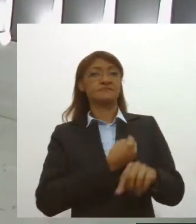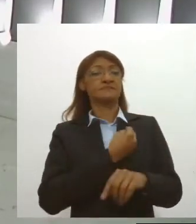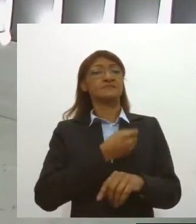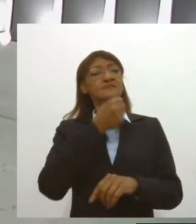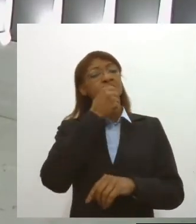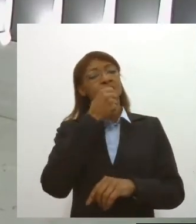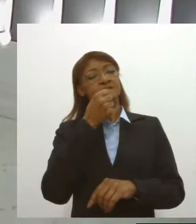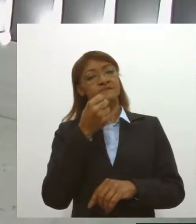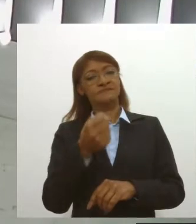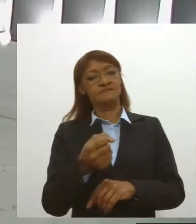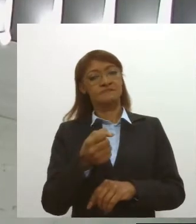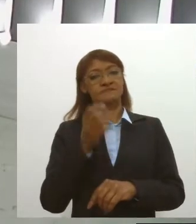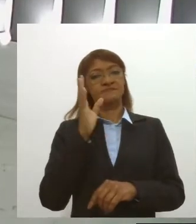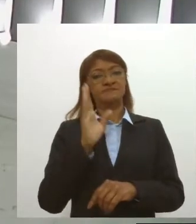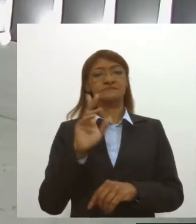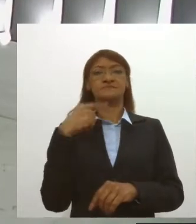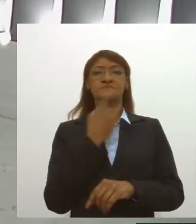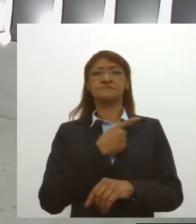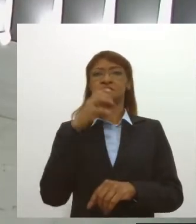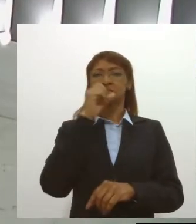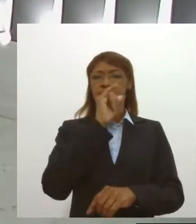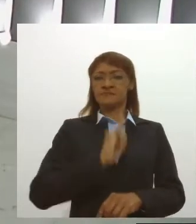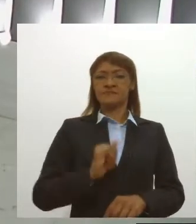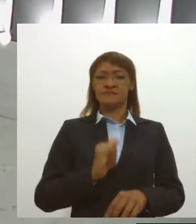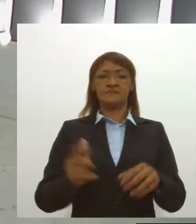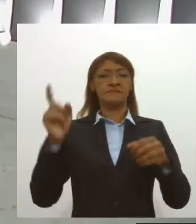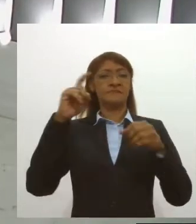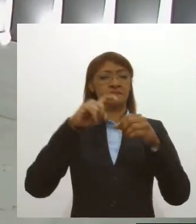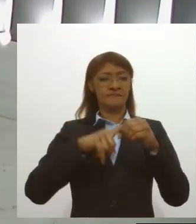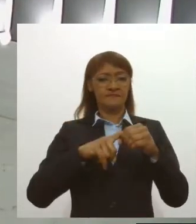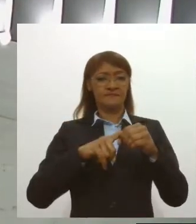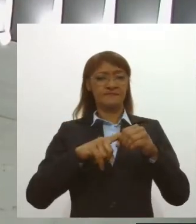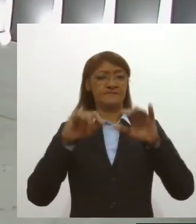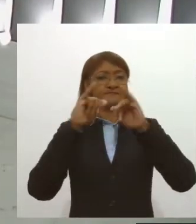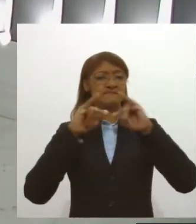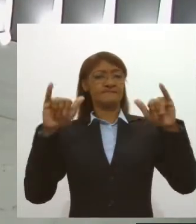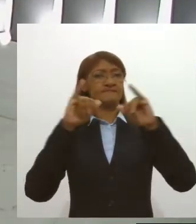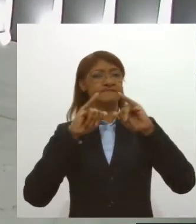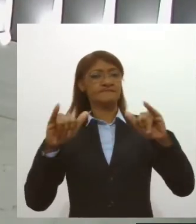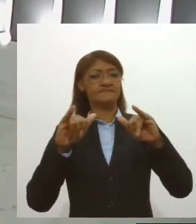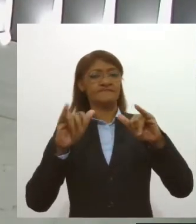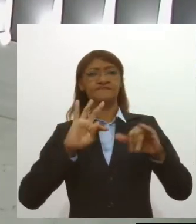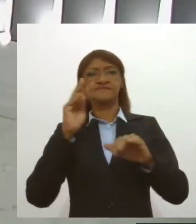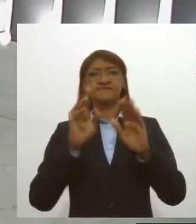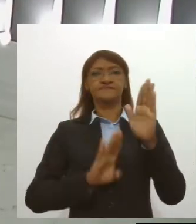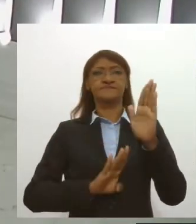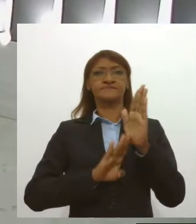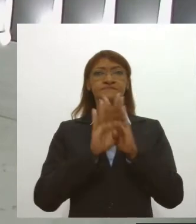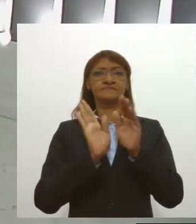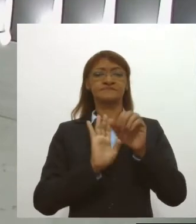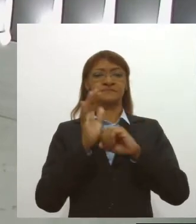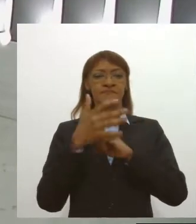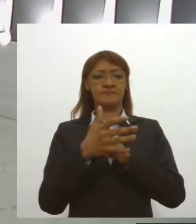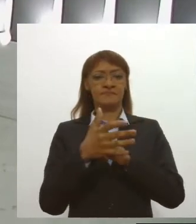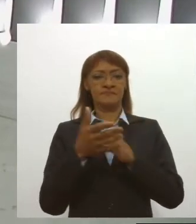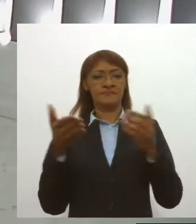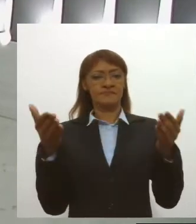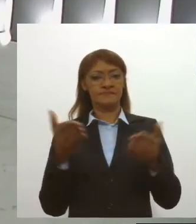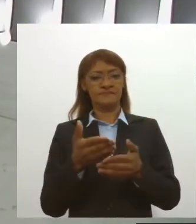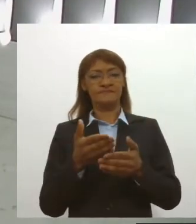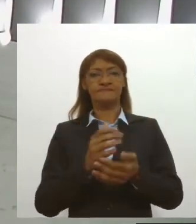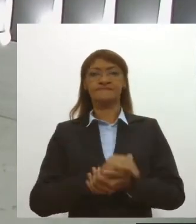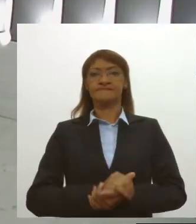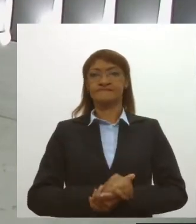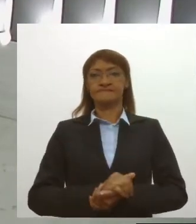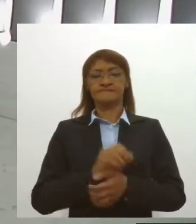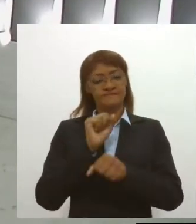Jornal da Leste, segunda edição, a gente vai a rápido intervalo e na volta a gente traz para vocês os dados da Covid atualizados e muito mais.